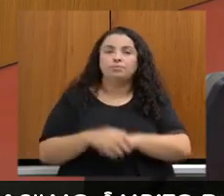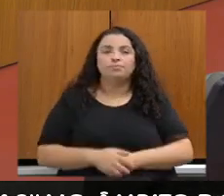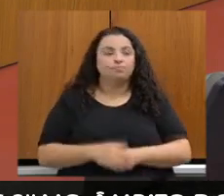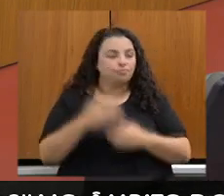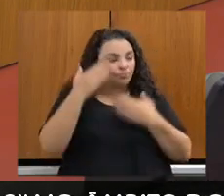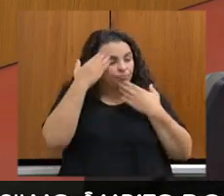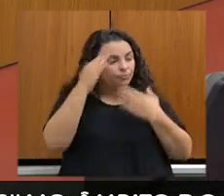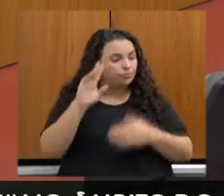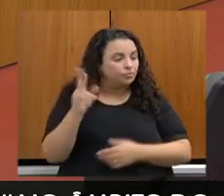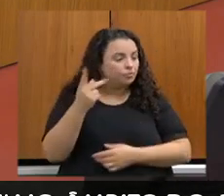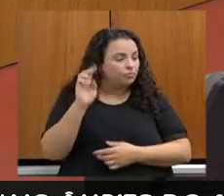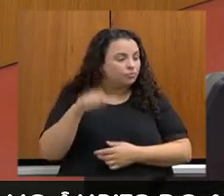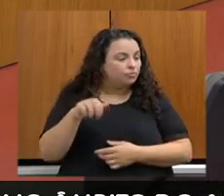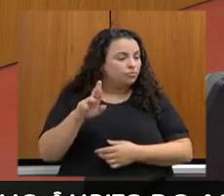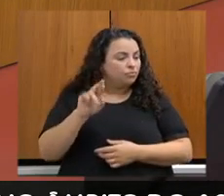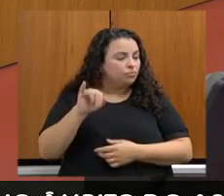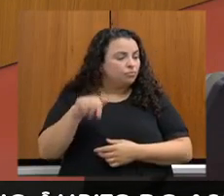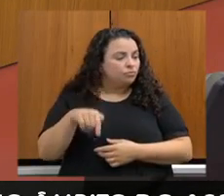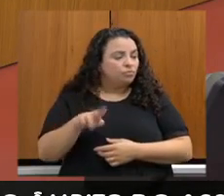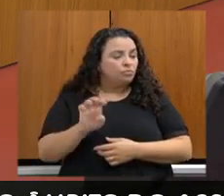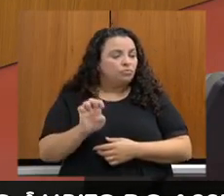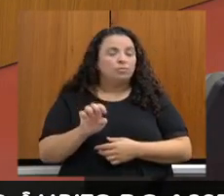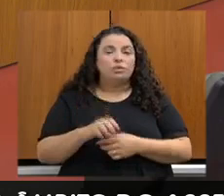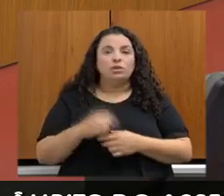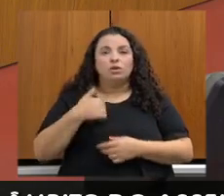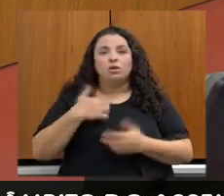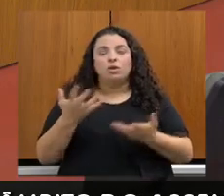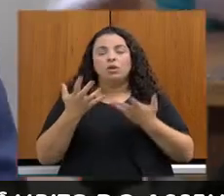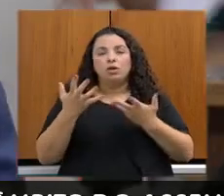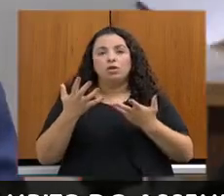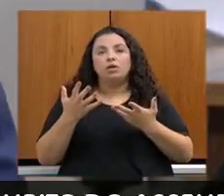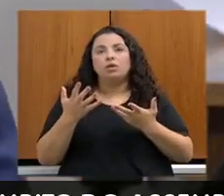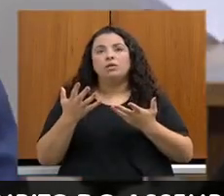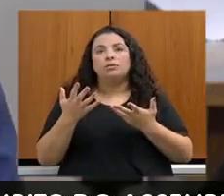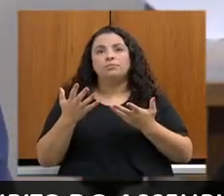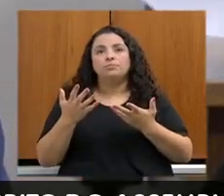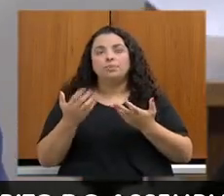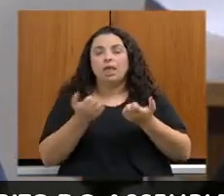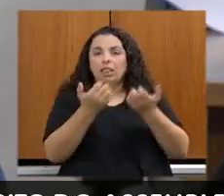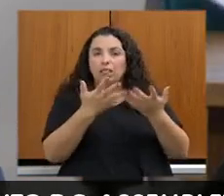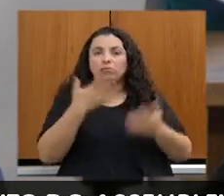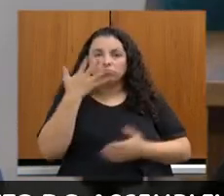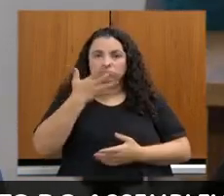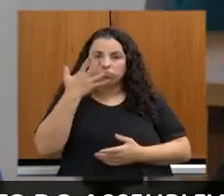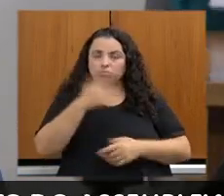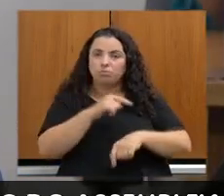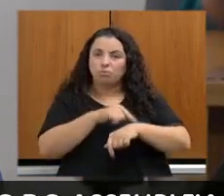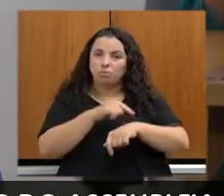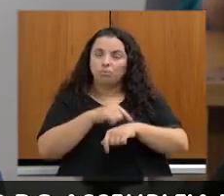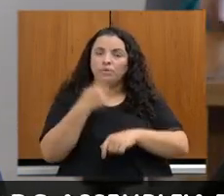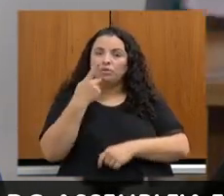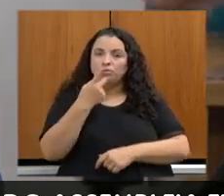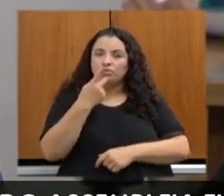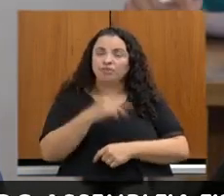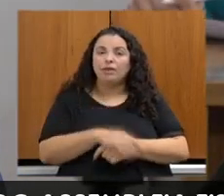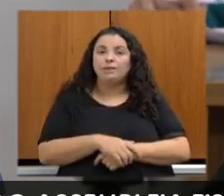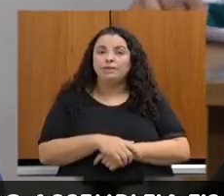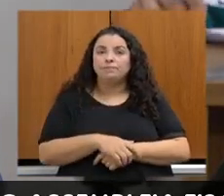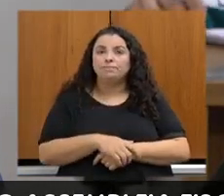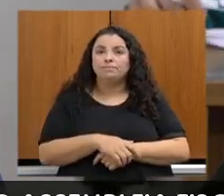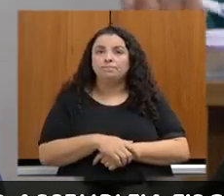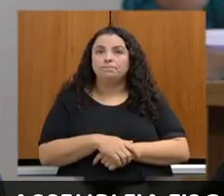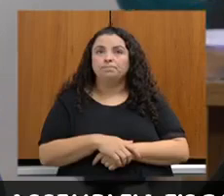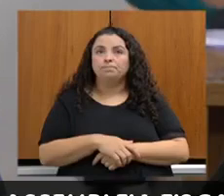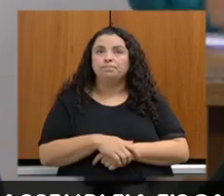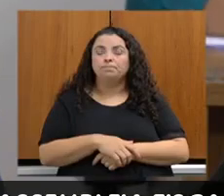senhor Henrique, eu quero passar agora a palavra, antes de colocar para as considerações finais, vou